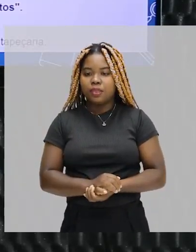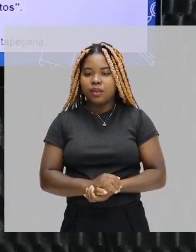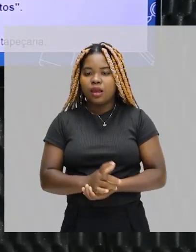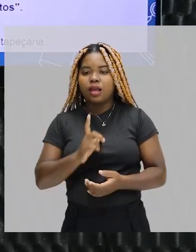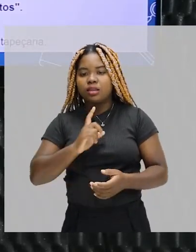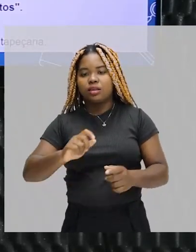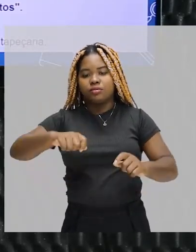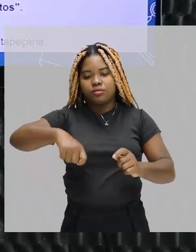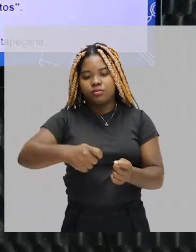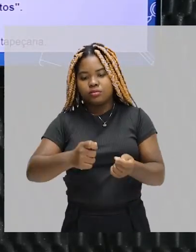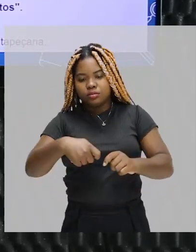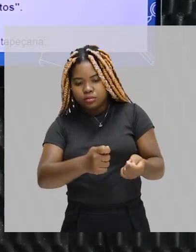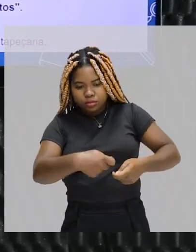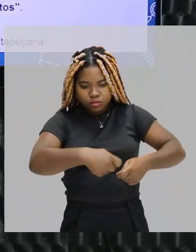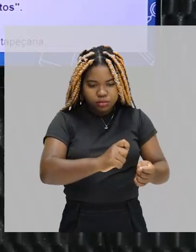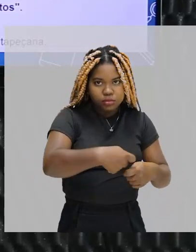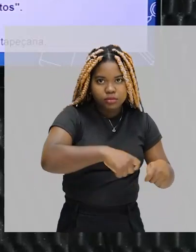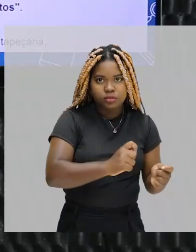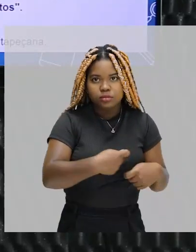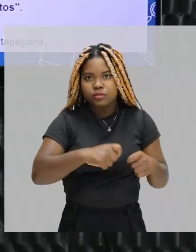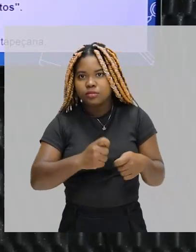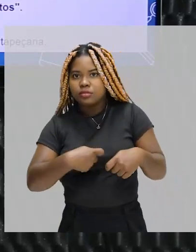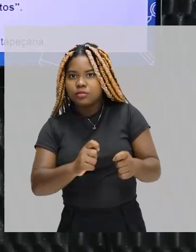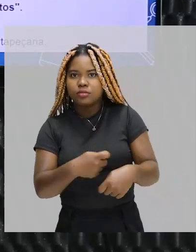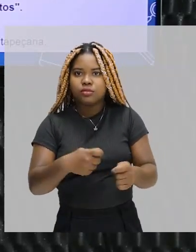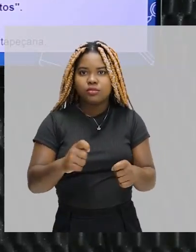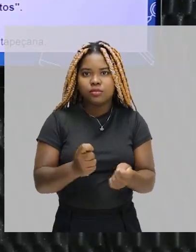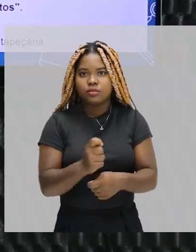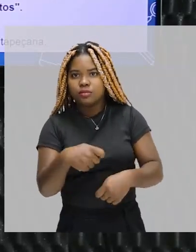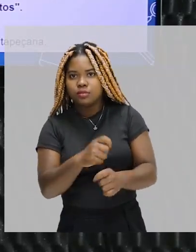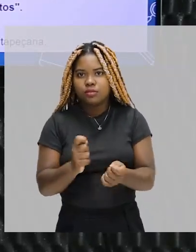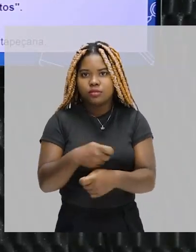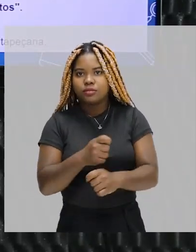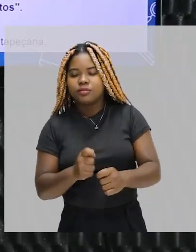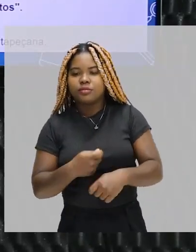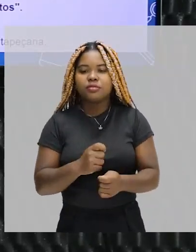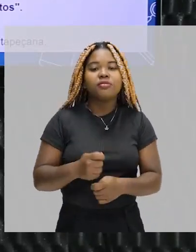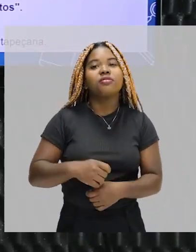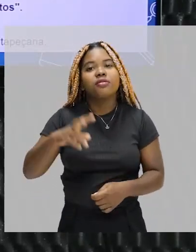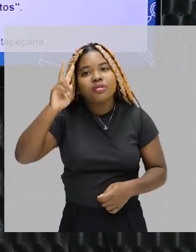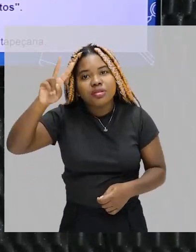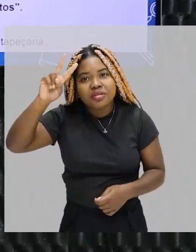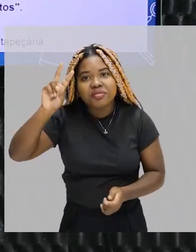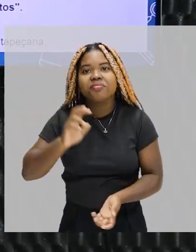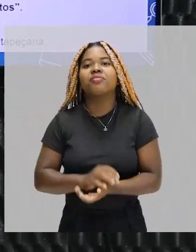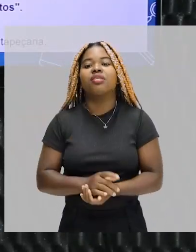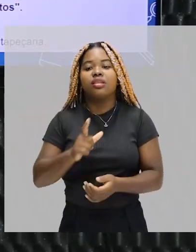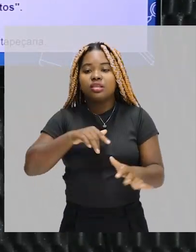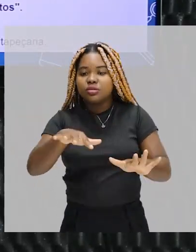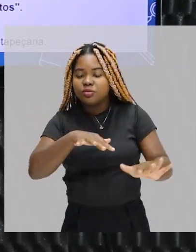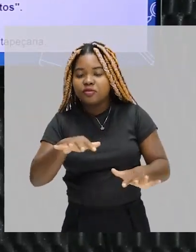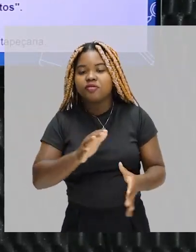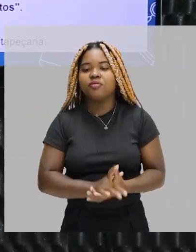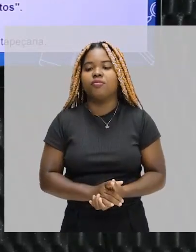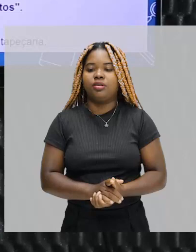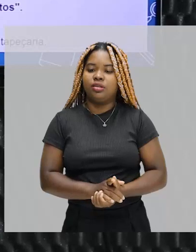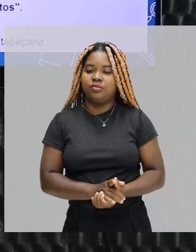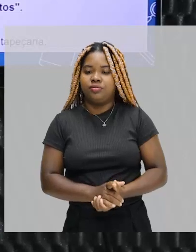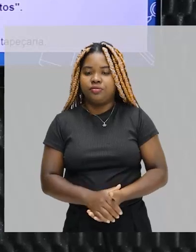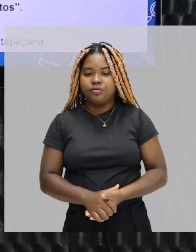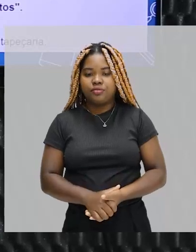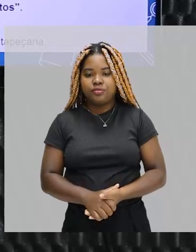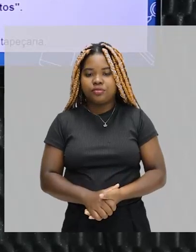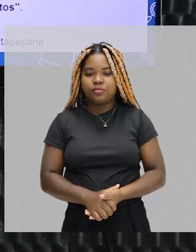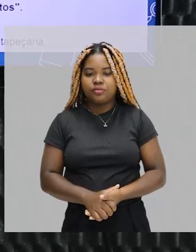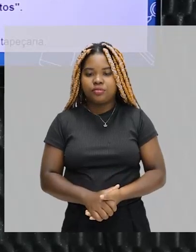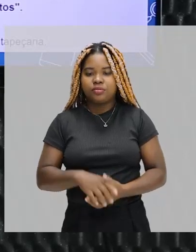tapeçaria, ela é inicialmente feita por manufatura, pode ser artesanal, mas tem um trabalho artístico quando há um processo de composição.